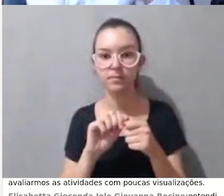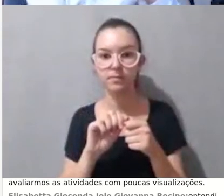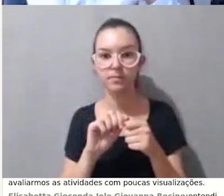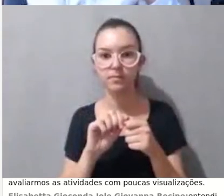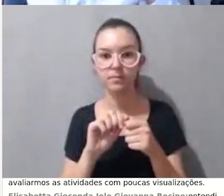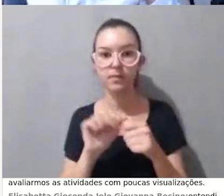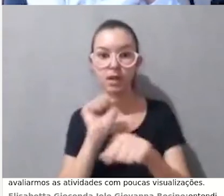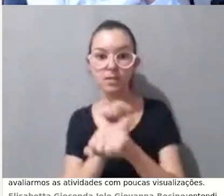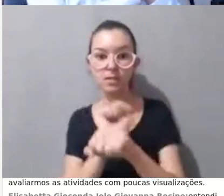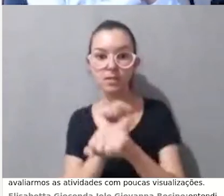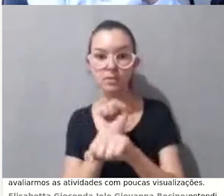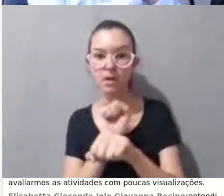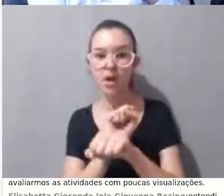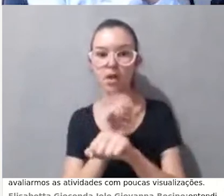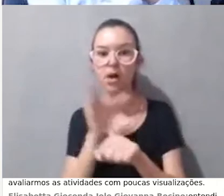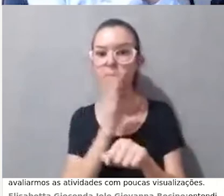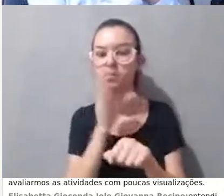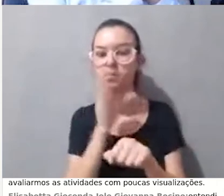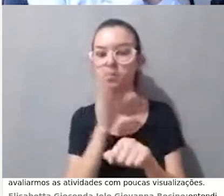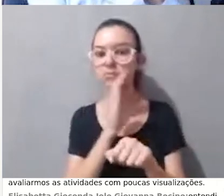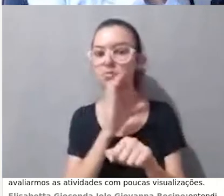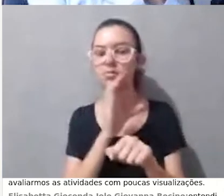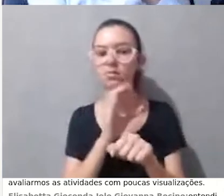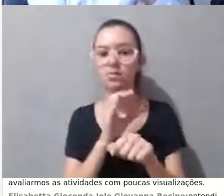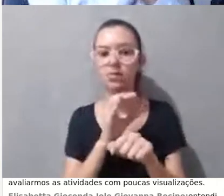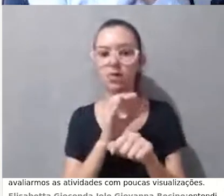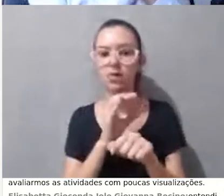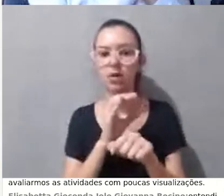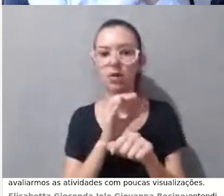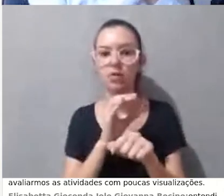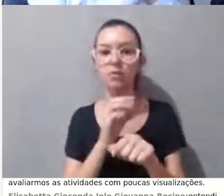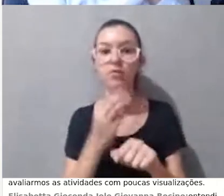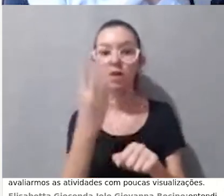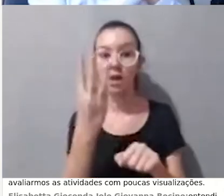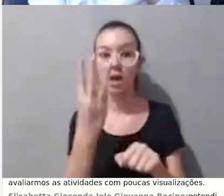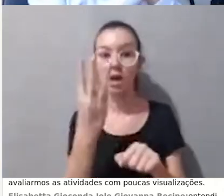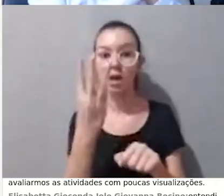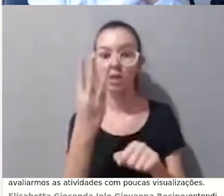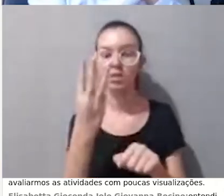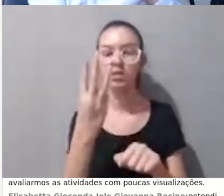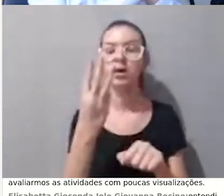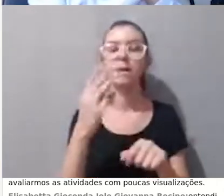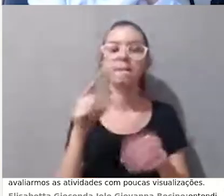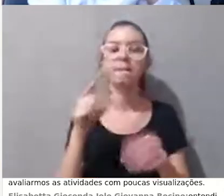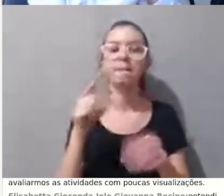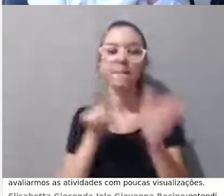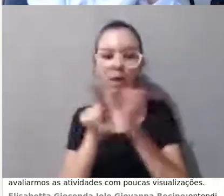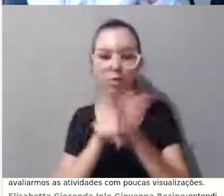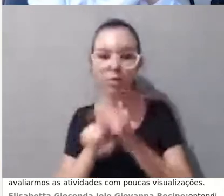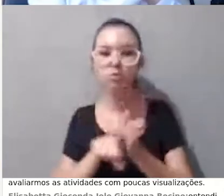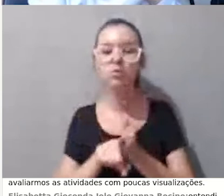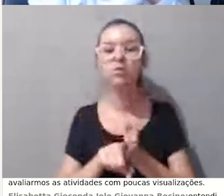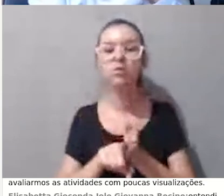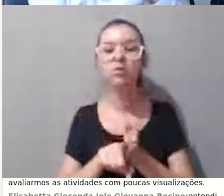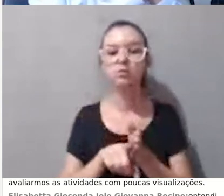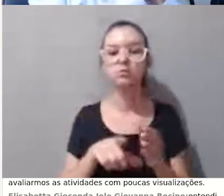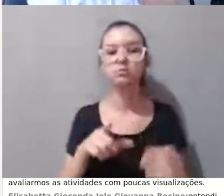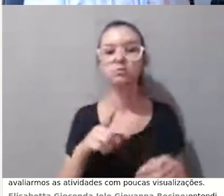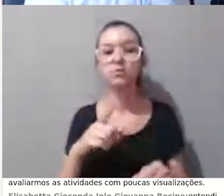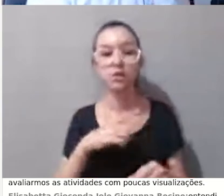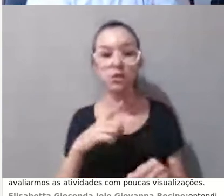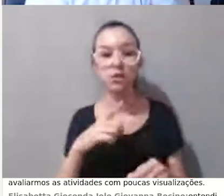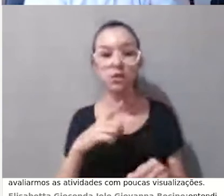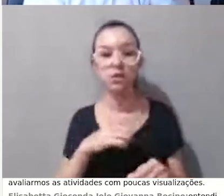chegada para fazer algumas dessas perguntas. Eu vou fazer um bloco de três perguntas, Tiago, e tem muito elogio a sua apresentação,